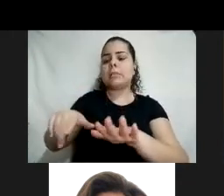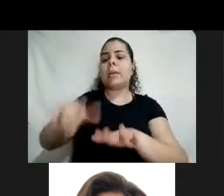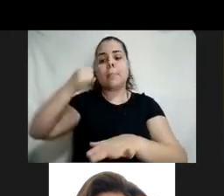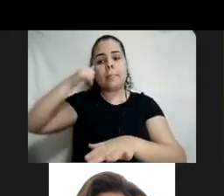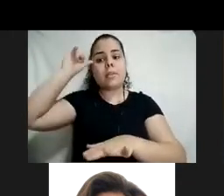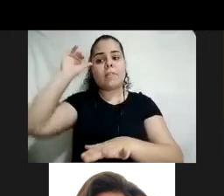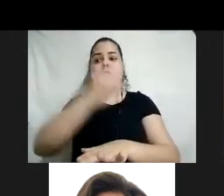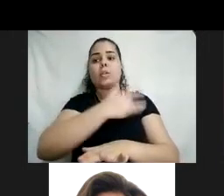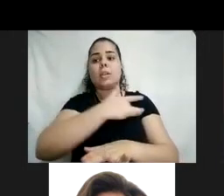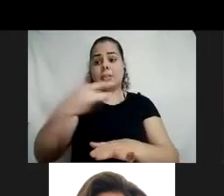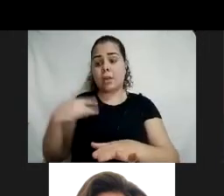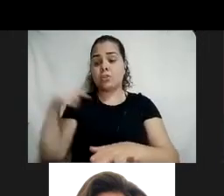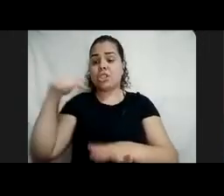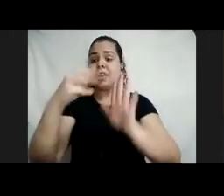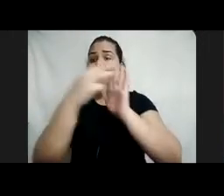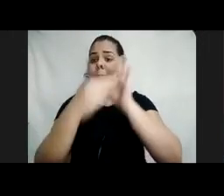manual